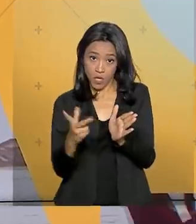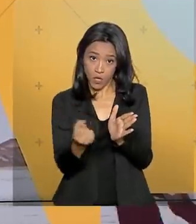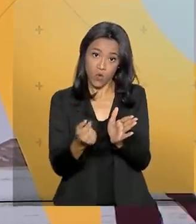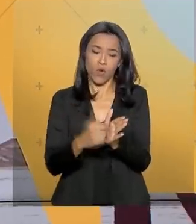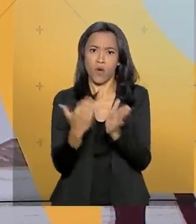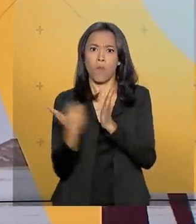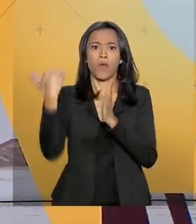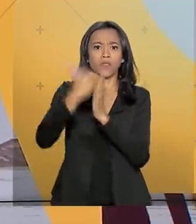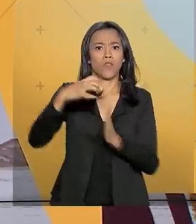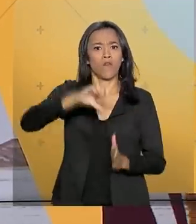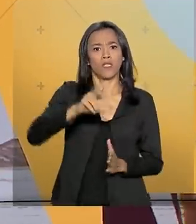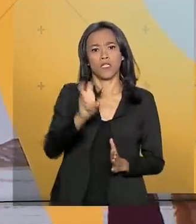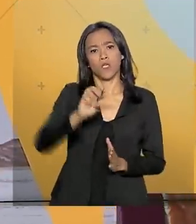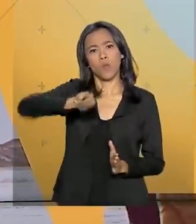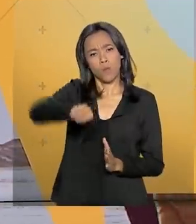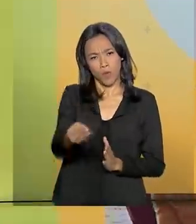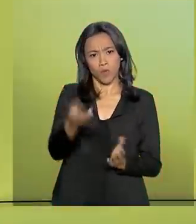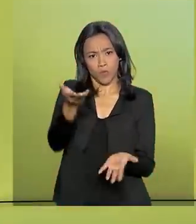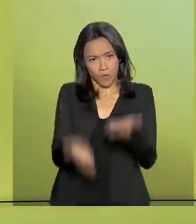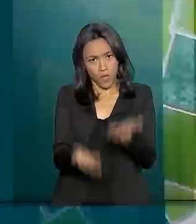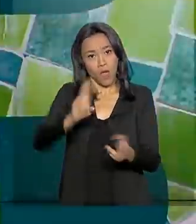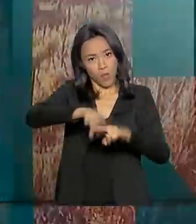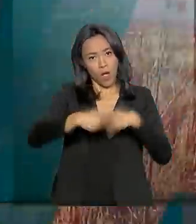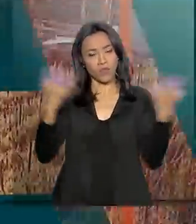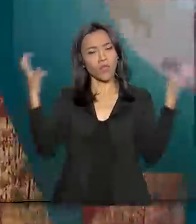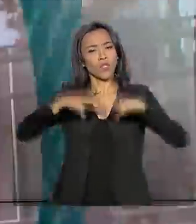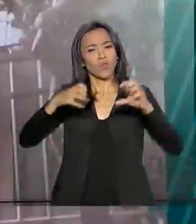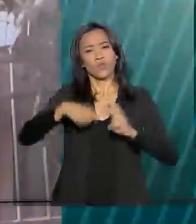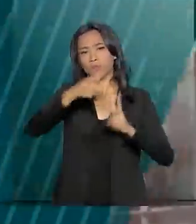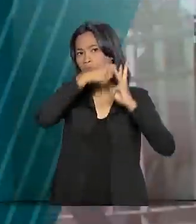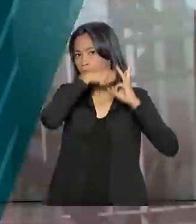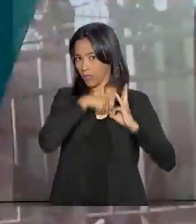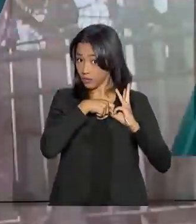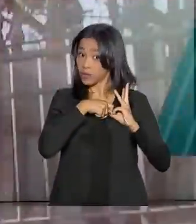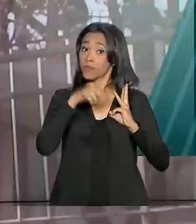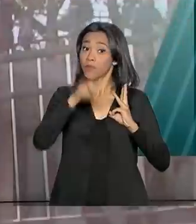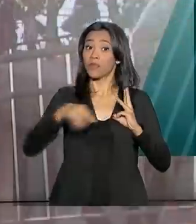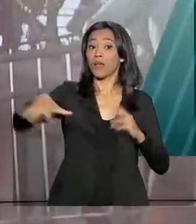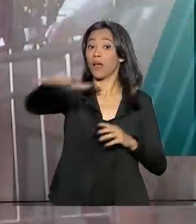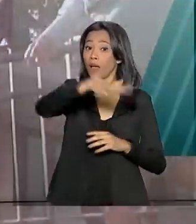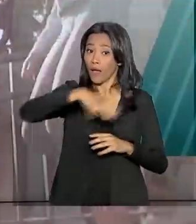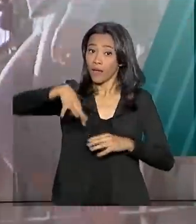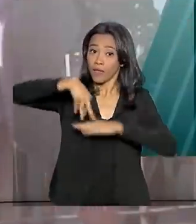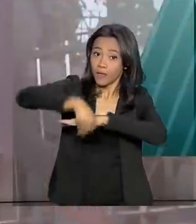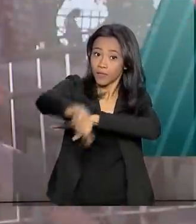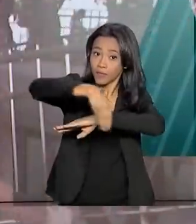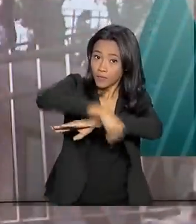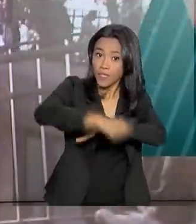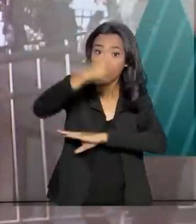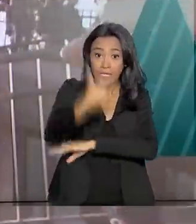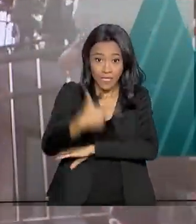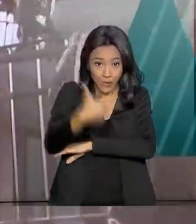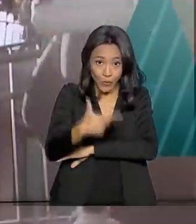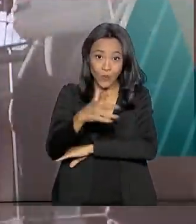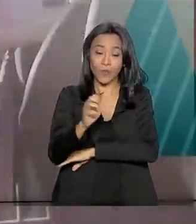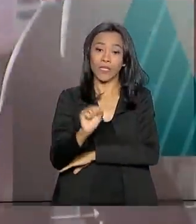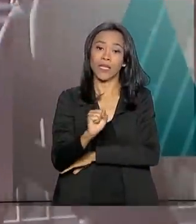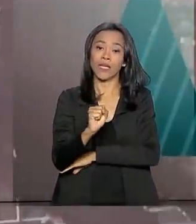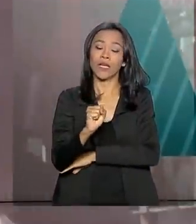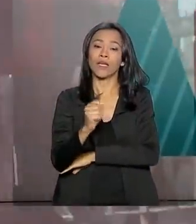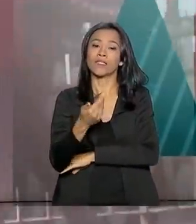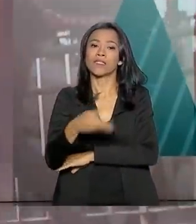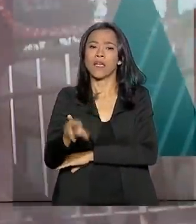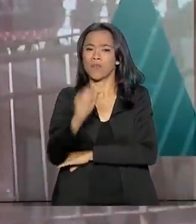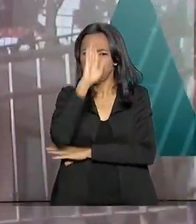milhões de toneladas. Isso devido às chuvas que ocorreram nos últimos meses nas regiões produtoras da segunda safra de grão, principalmente